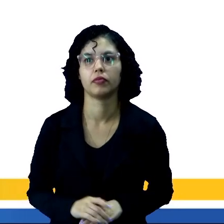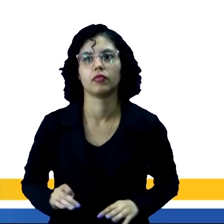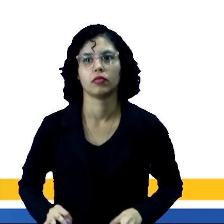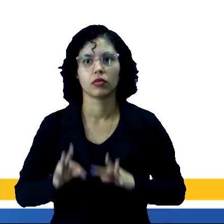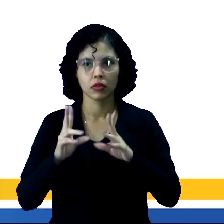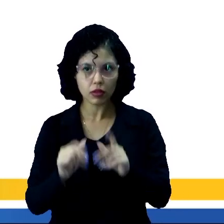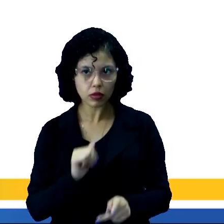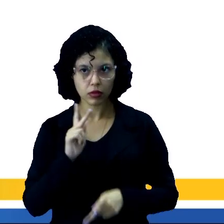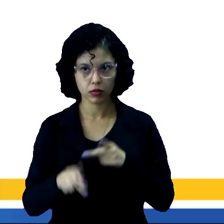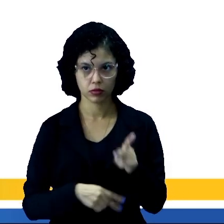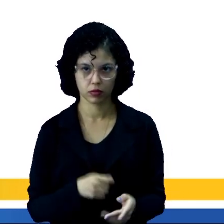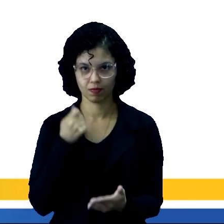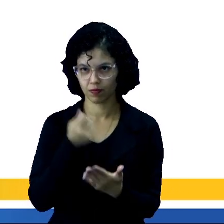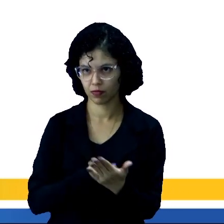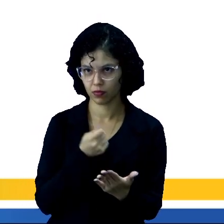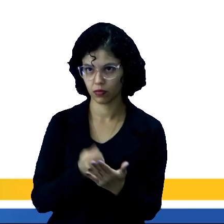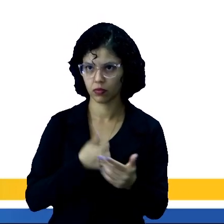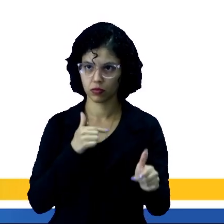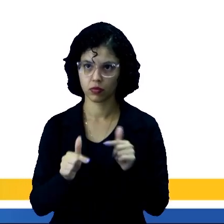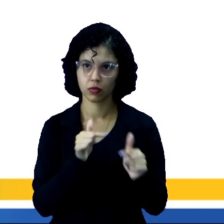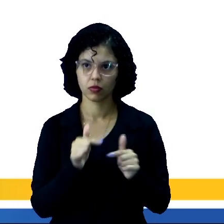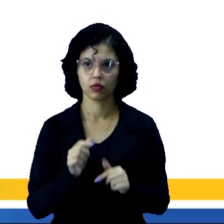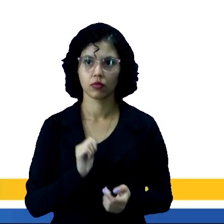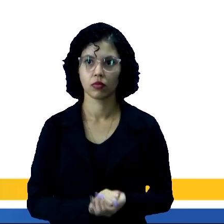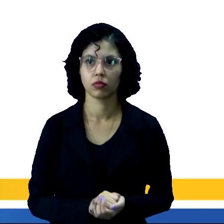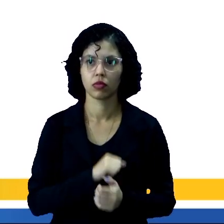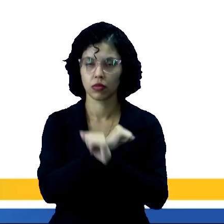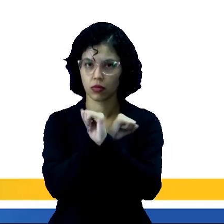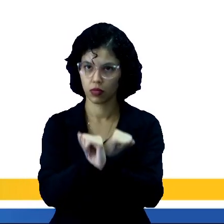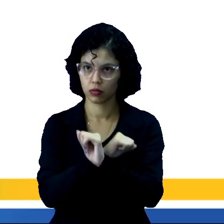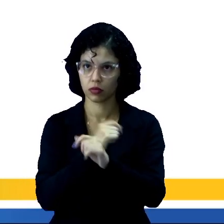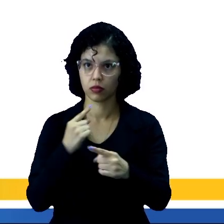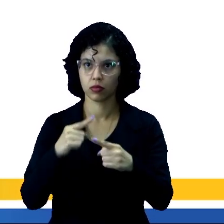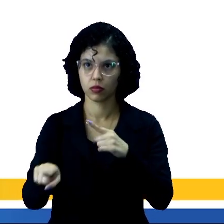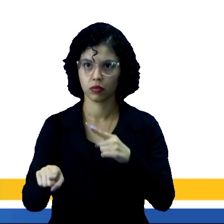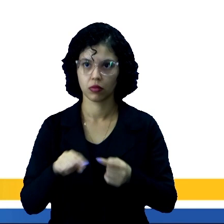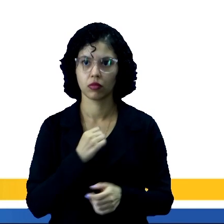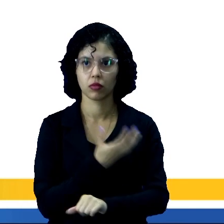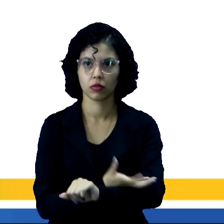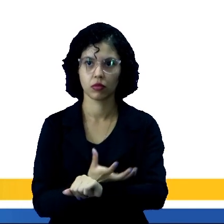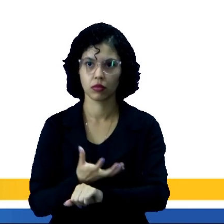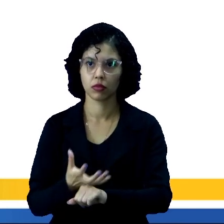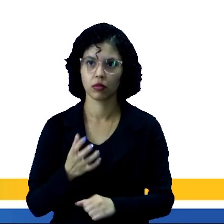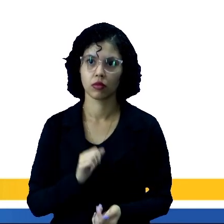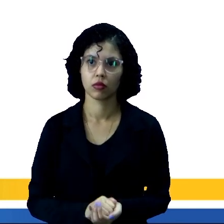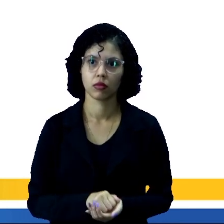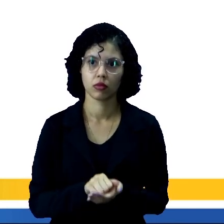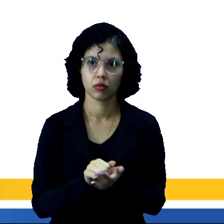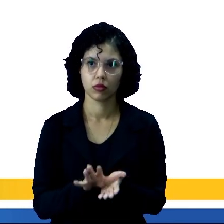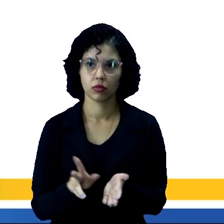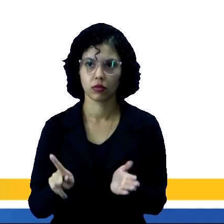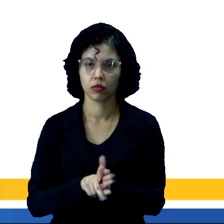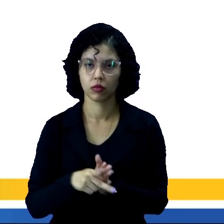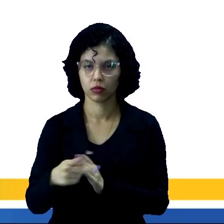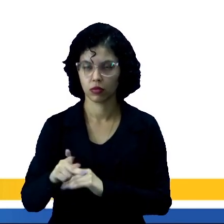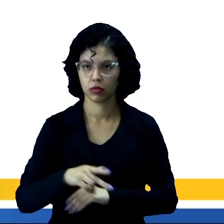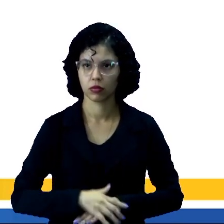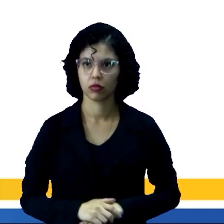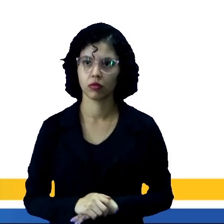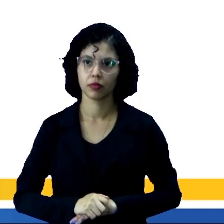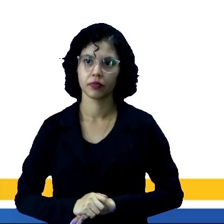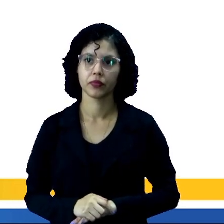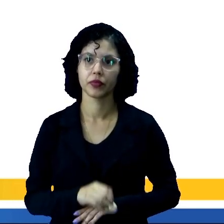todos os povos foram forçados ao trabalho semi-escravo, eram proibidos de plantar e expulsos de suas terras.